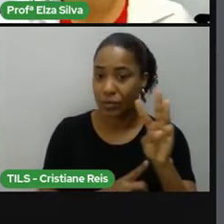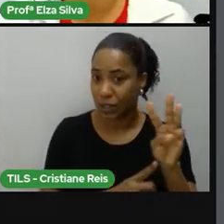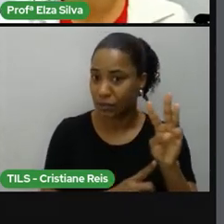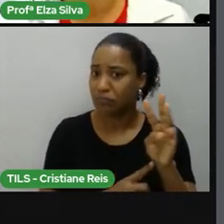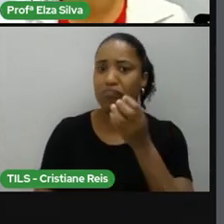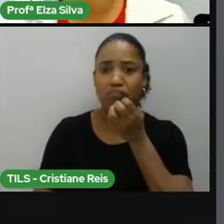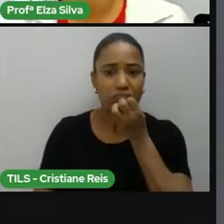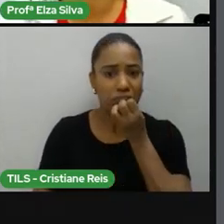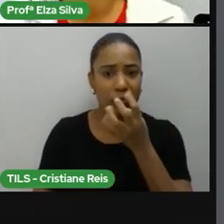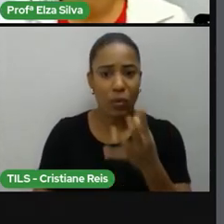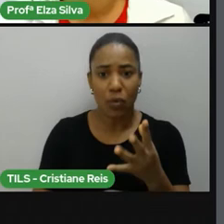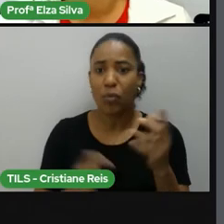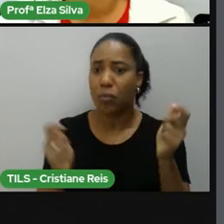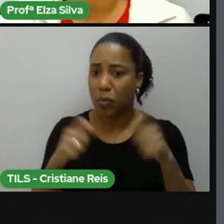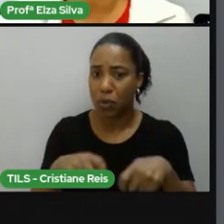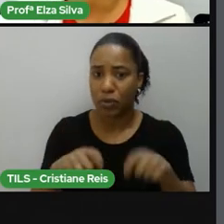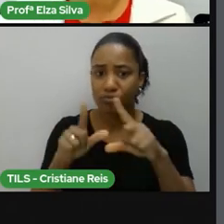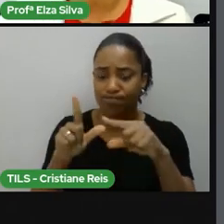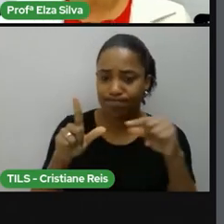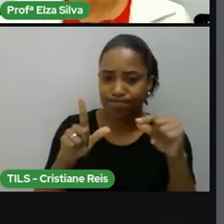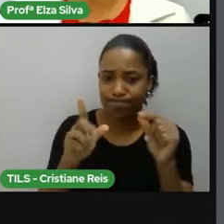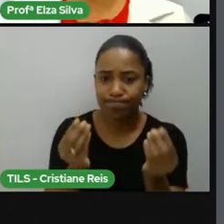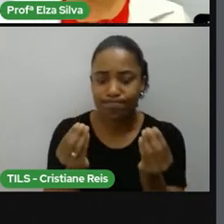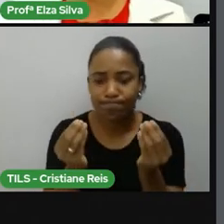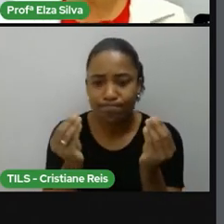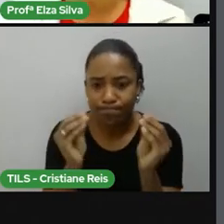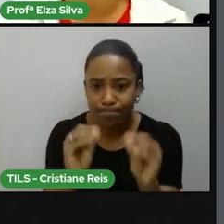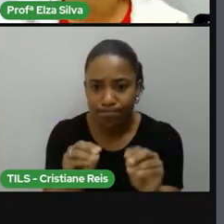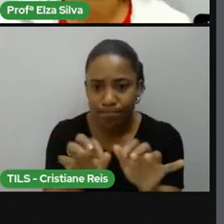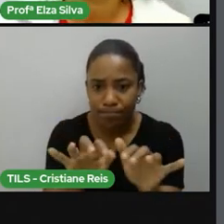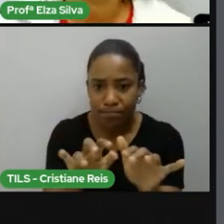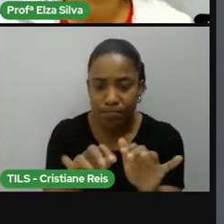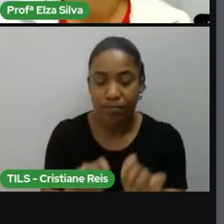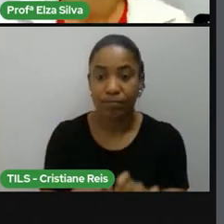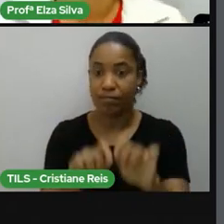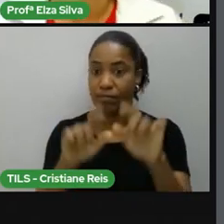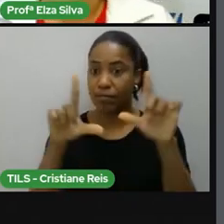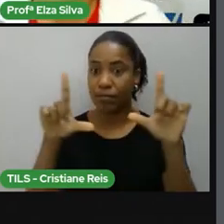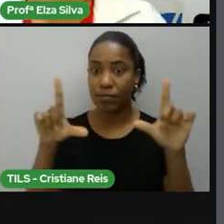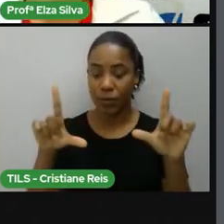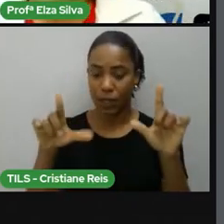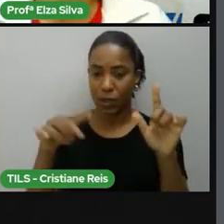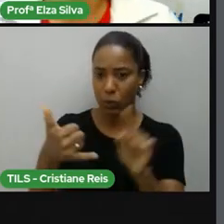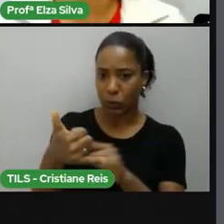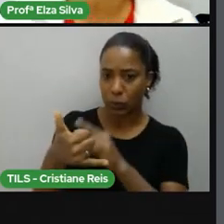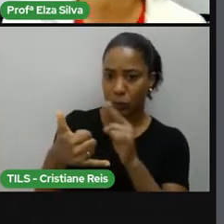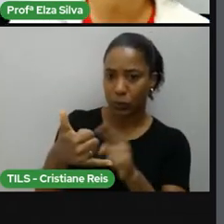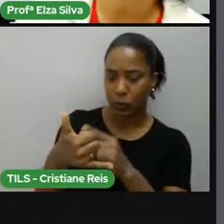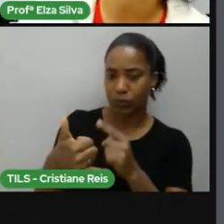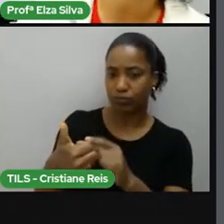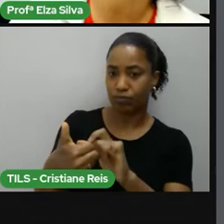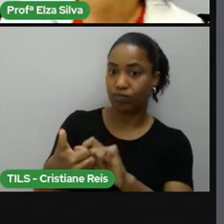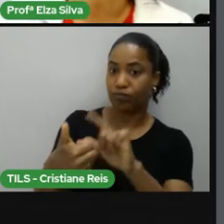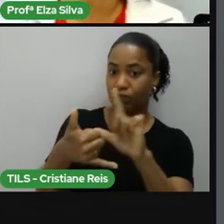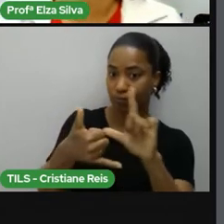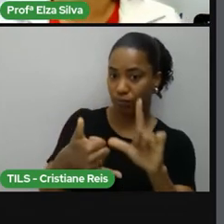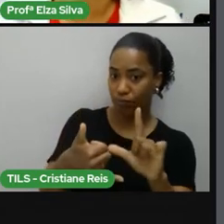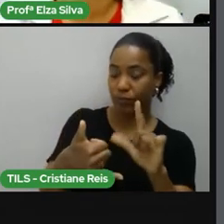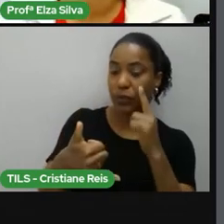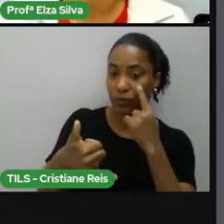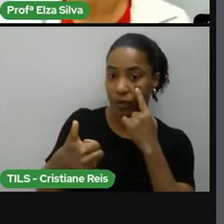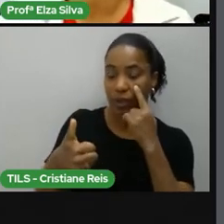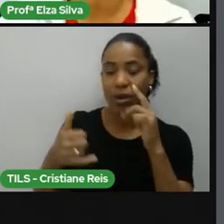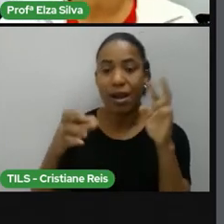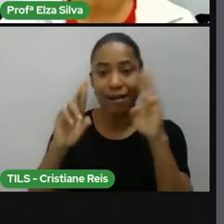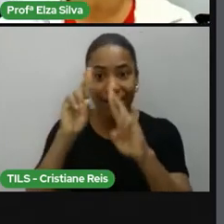no slide. Ok? Lá vocês, além de revisarem o que eu coloquei para vocês agora sobre este tempo,